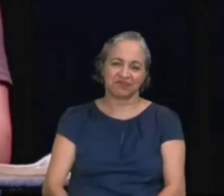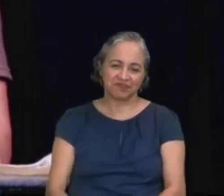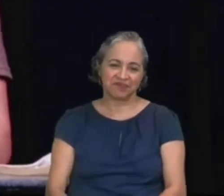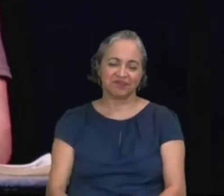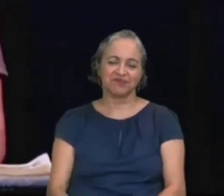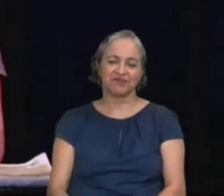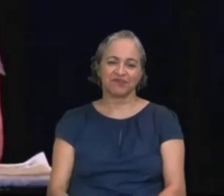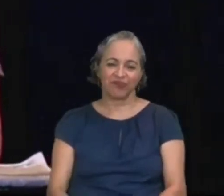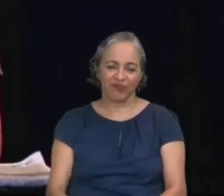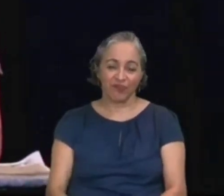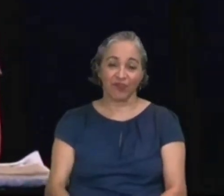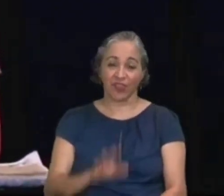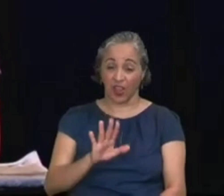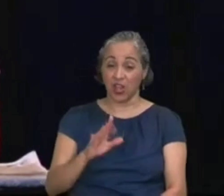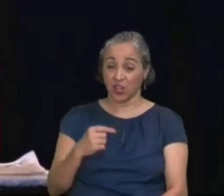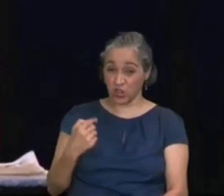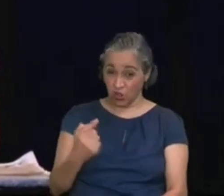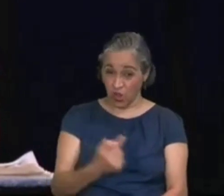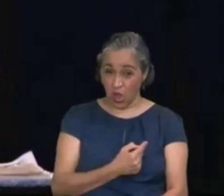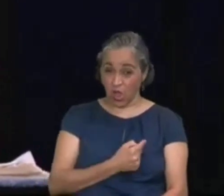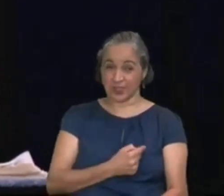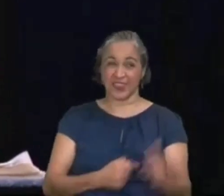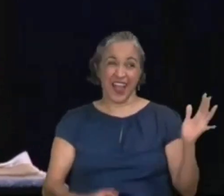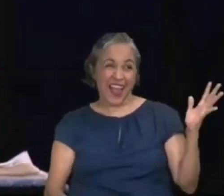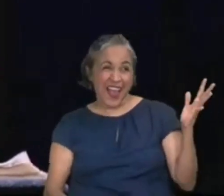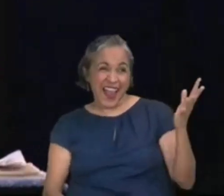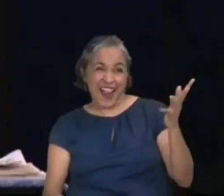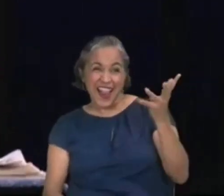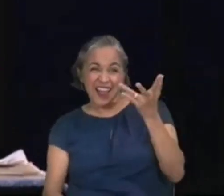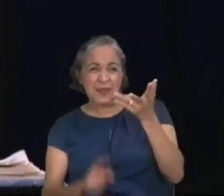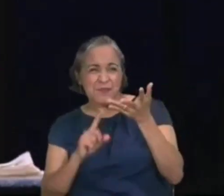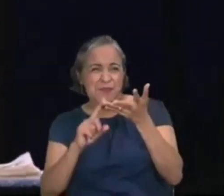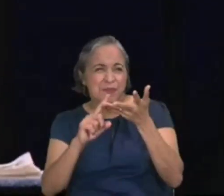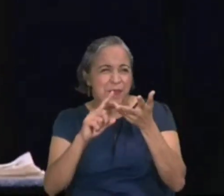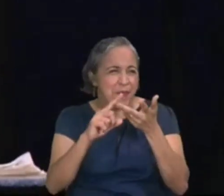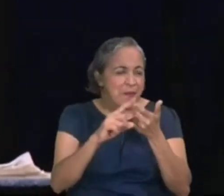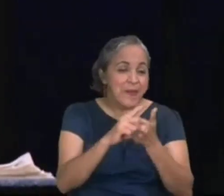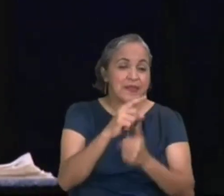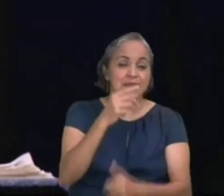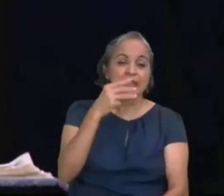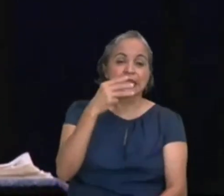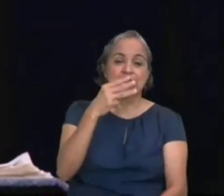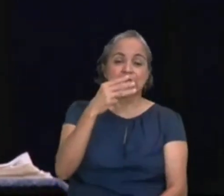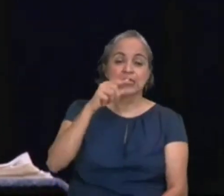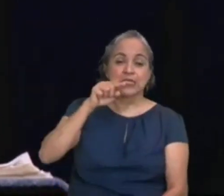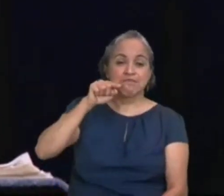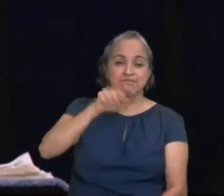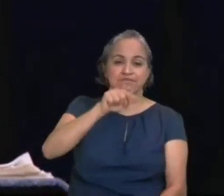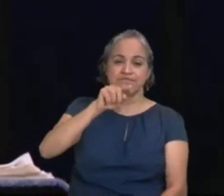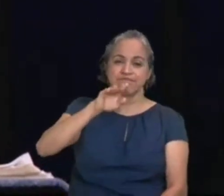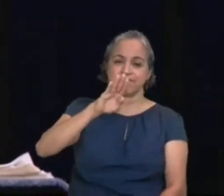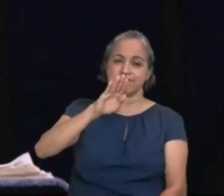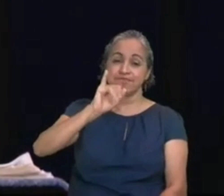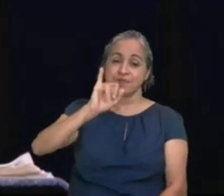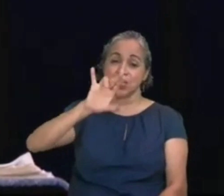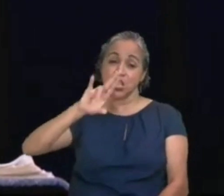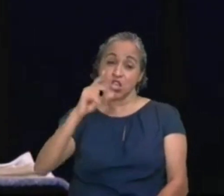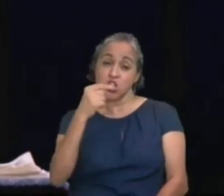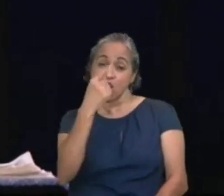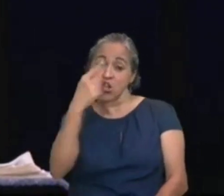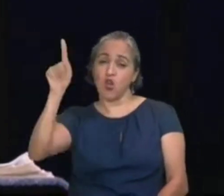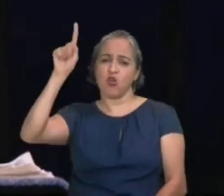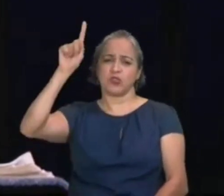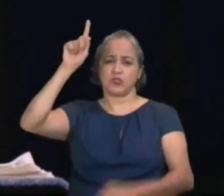só a nossa galáxia, tem 3 bilhões de estrelas, só a nossa galáxia, sabe quantas